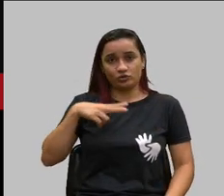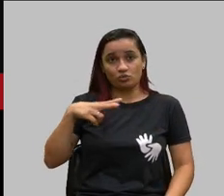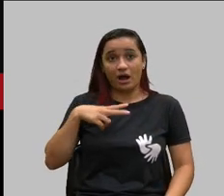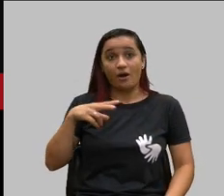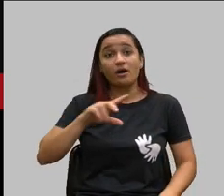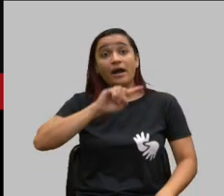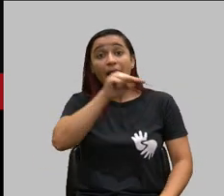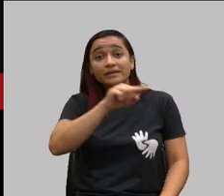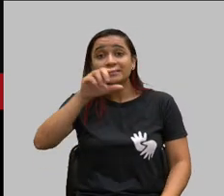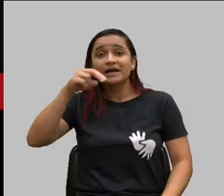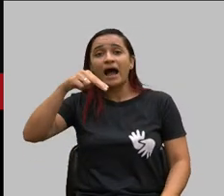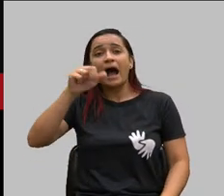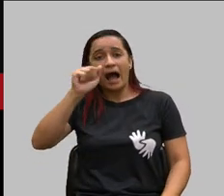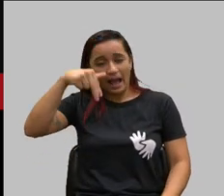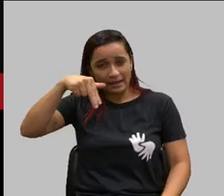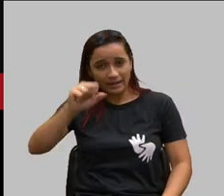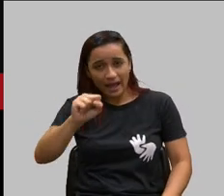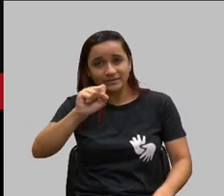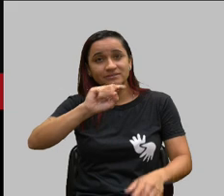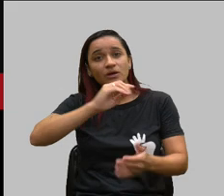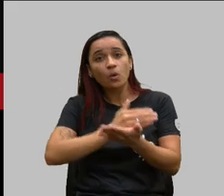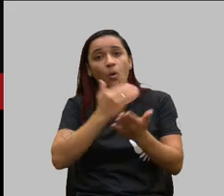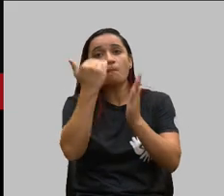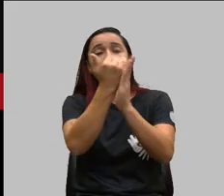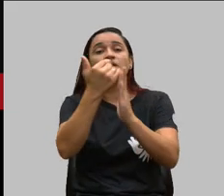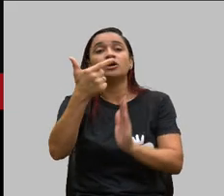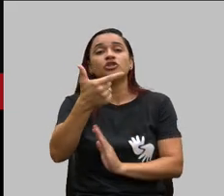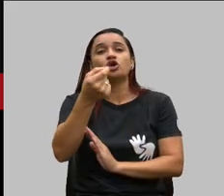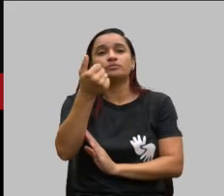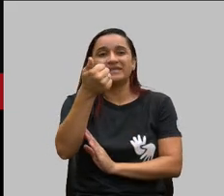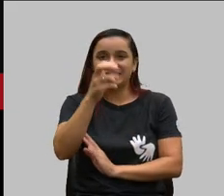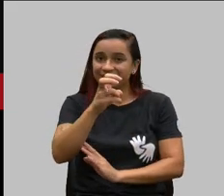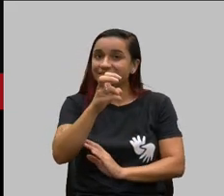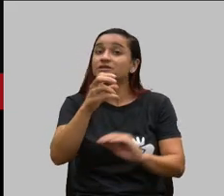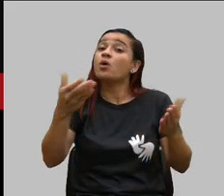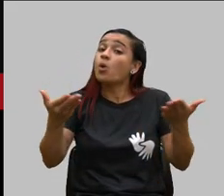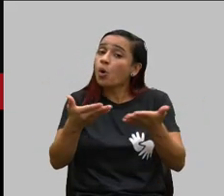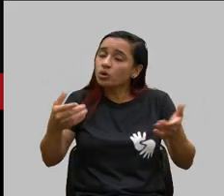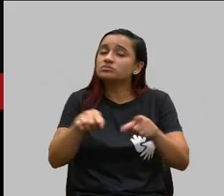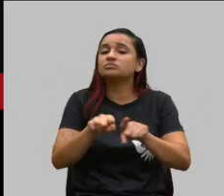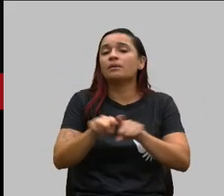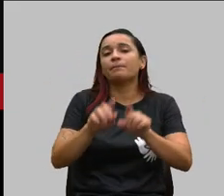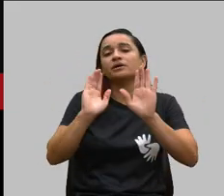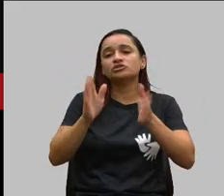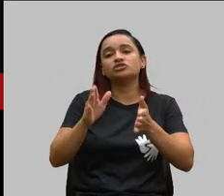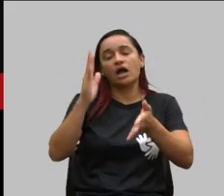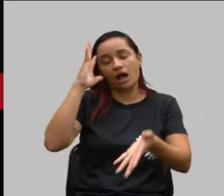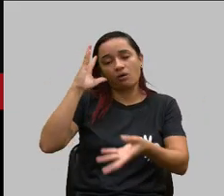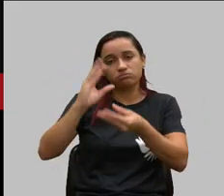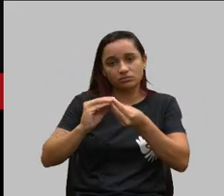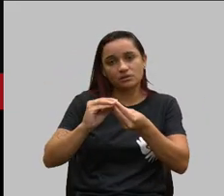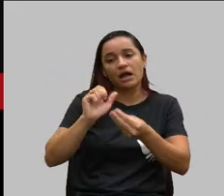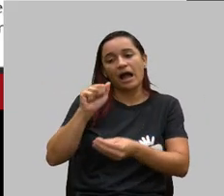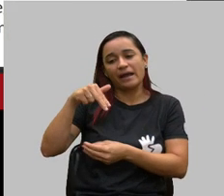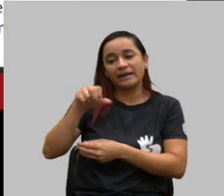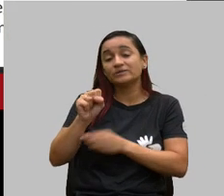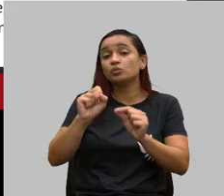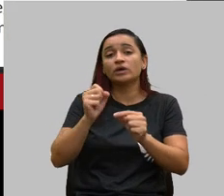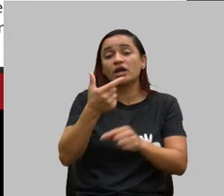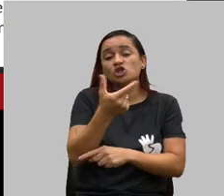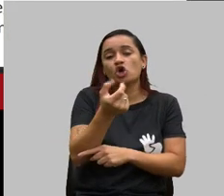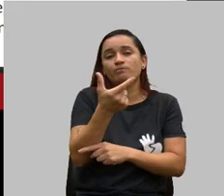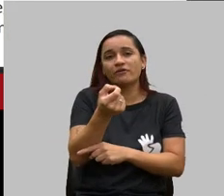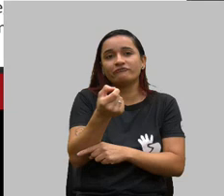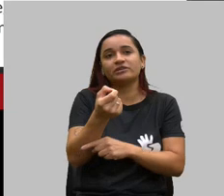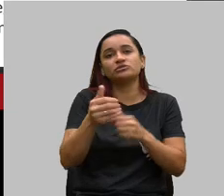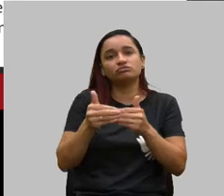pro dependente na súmula 28 e hoje já há entendimento da agência desde 2020 de que isso também